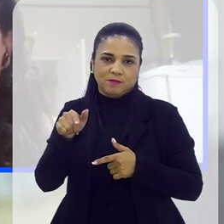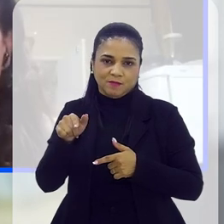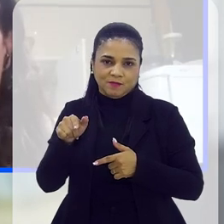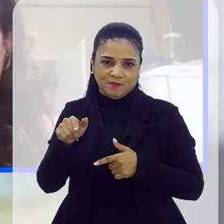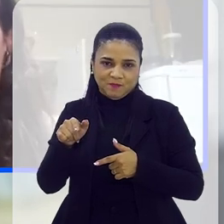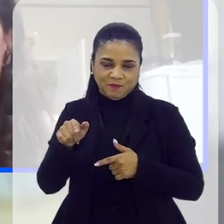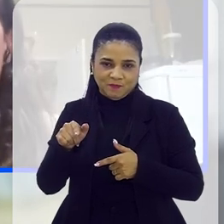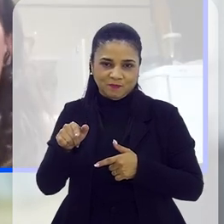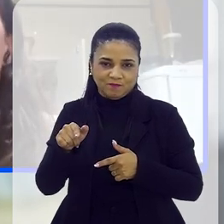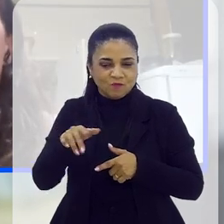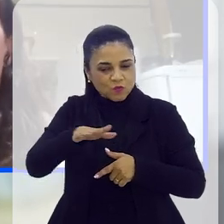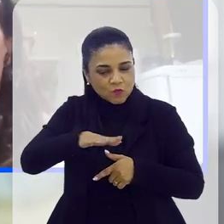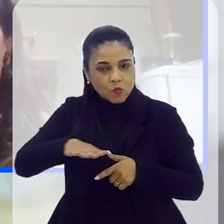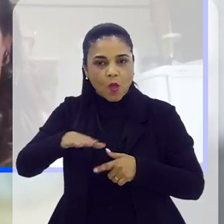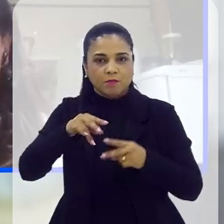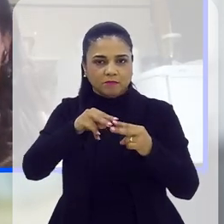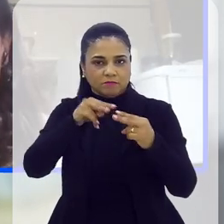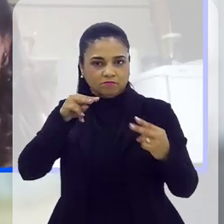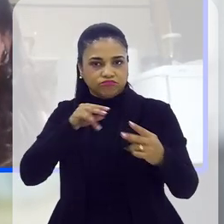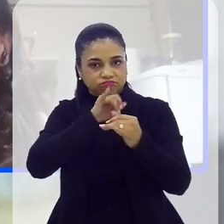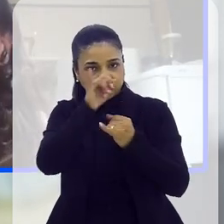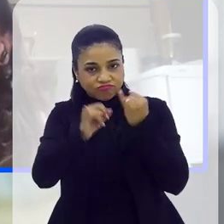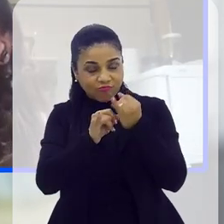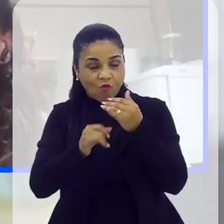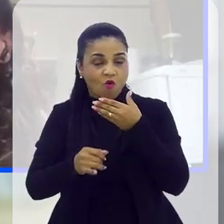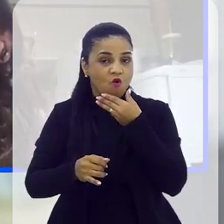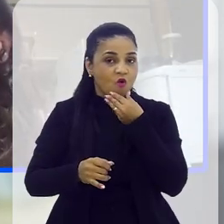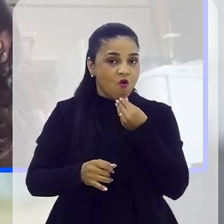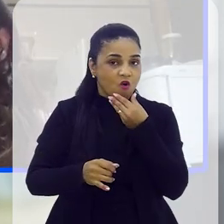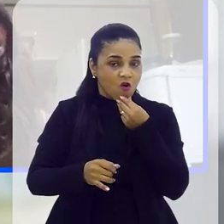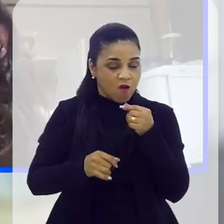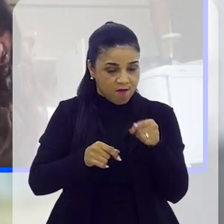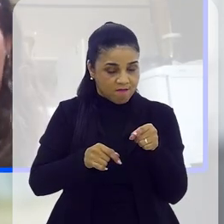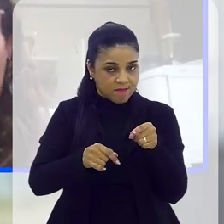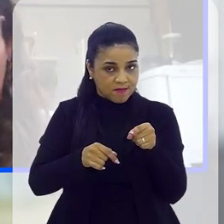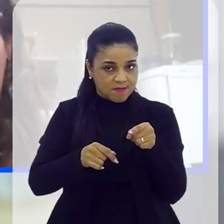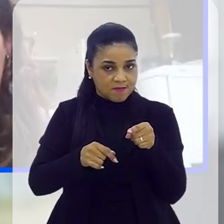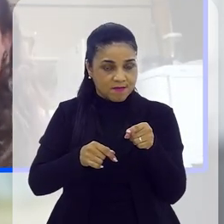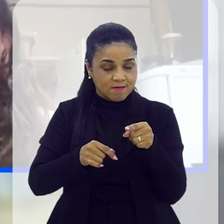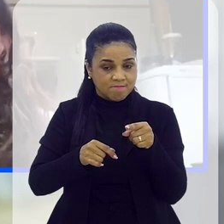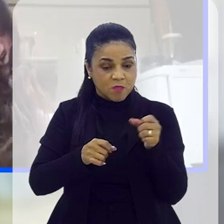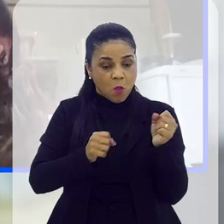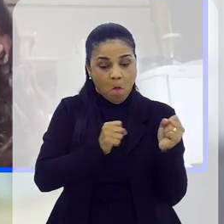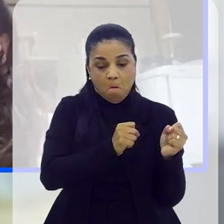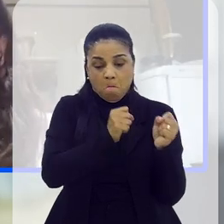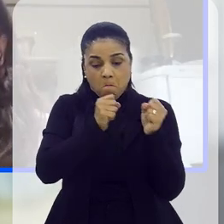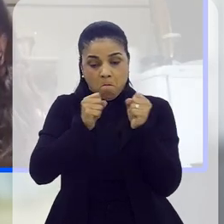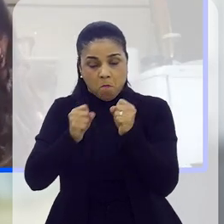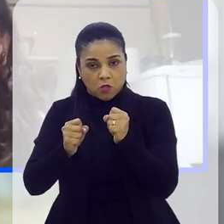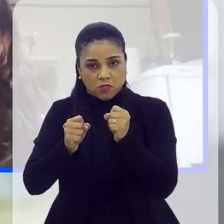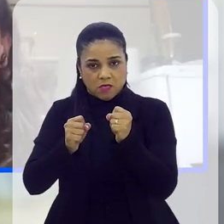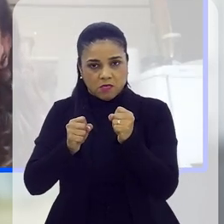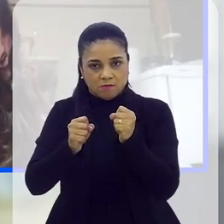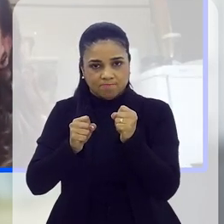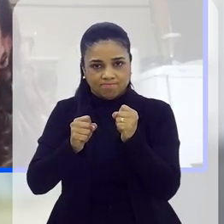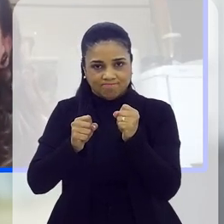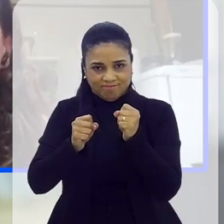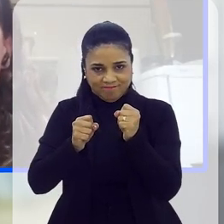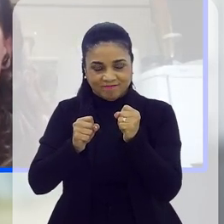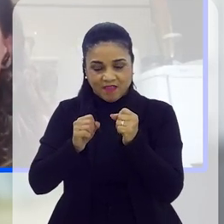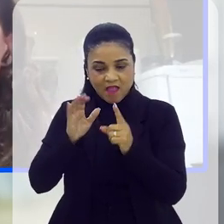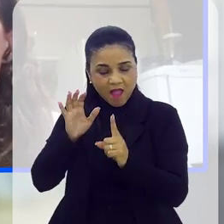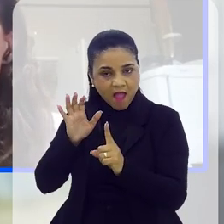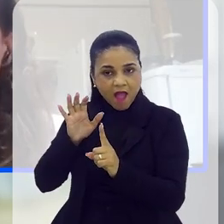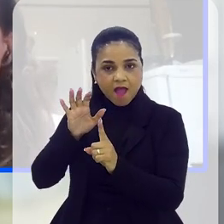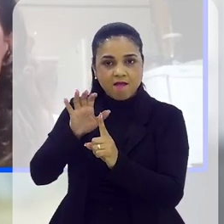alvos principais também nesse ambiente. Então, o autor acaba tendo o poder sobre a mulher